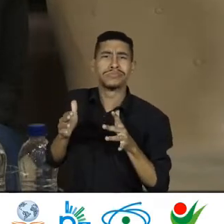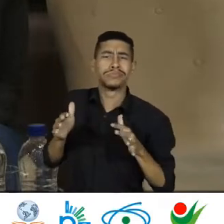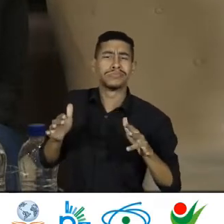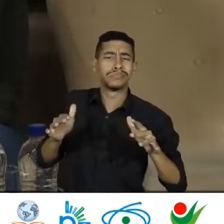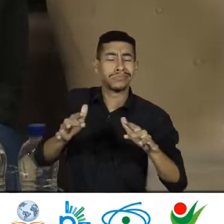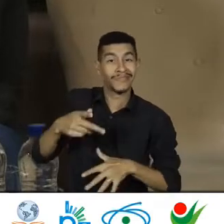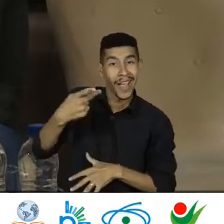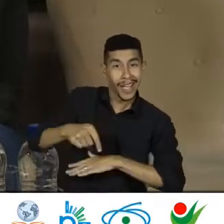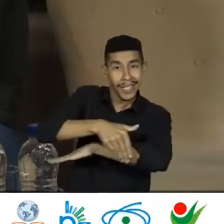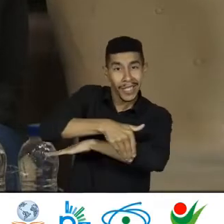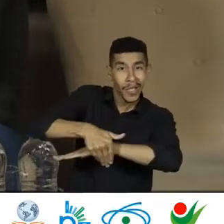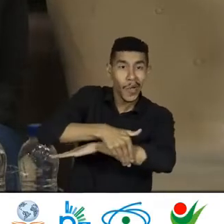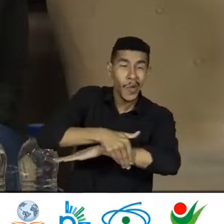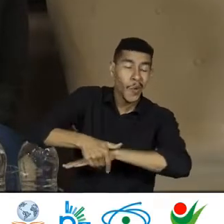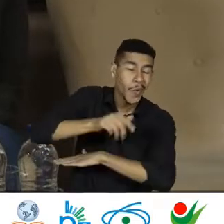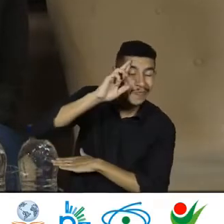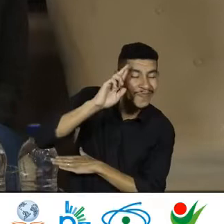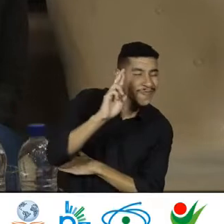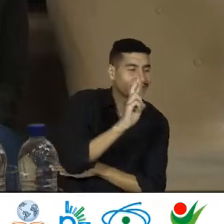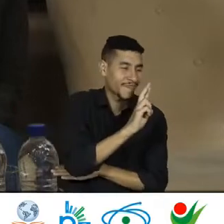Aqui na rua, senhor